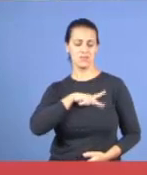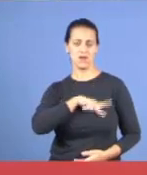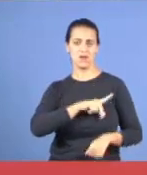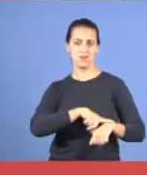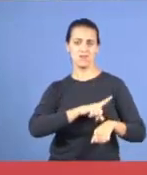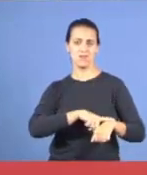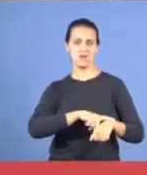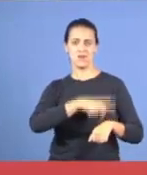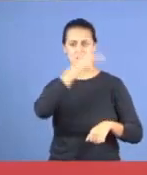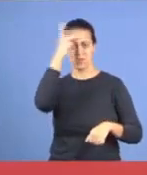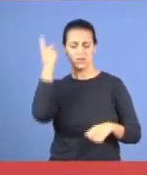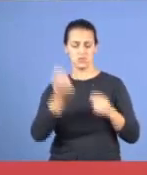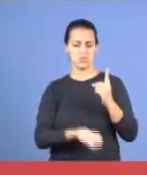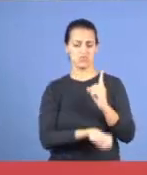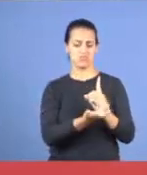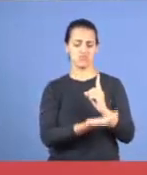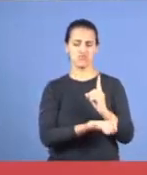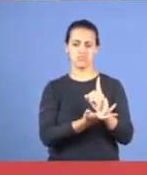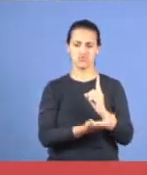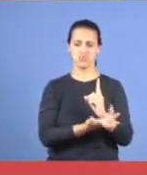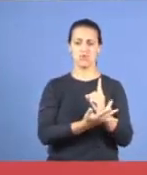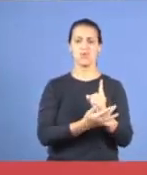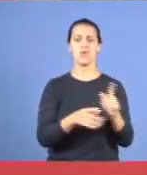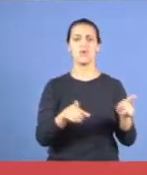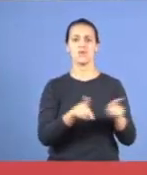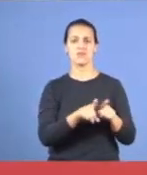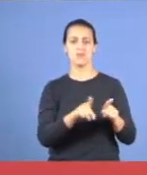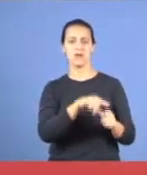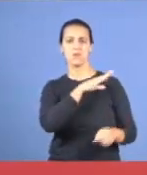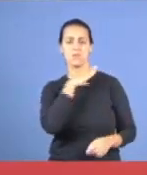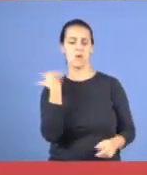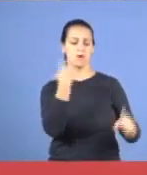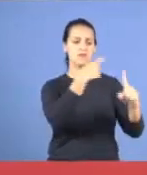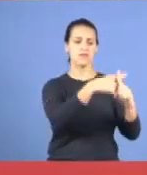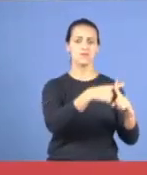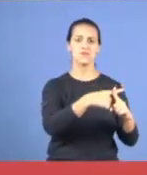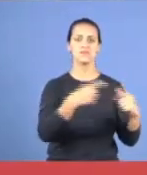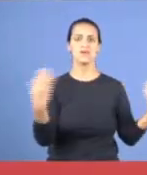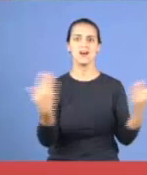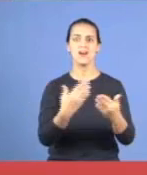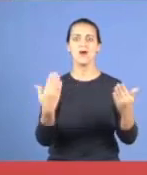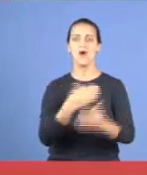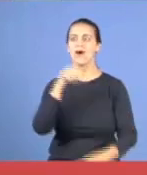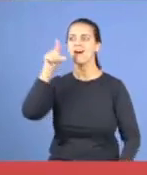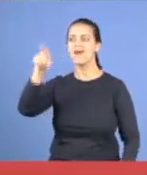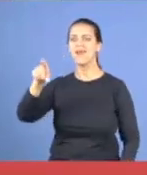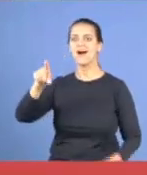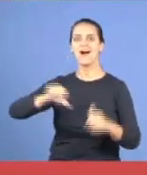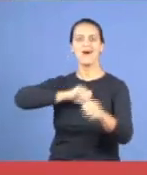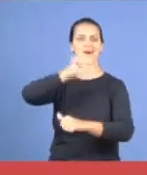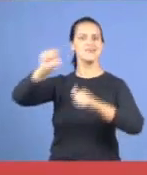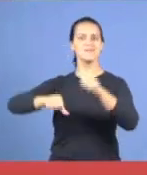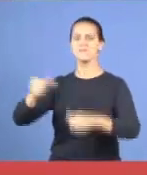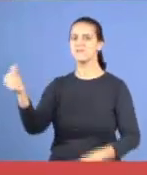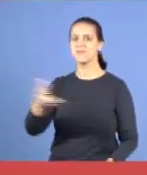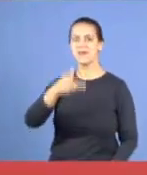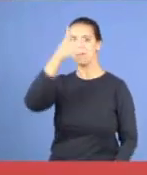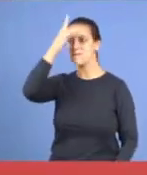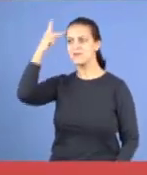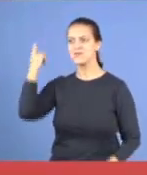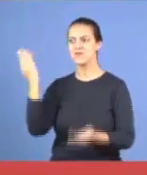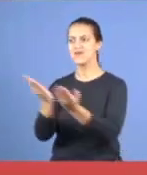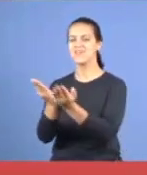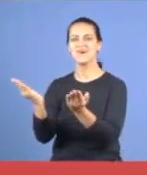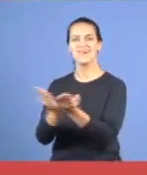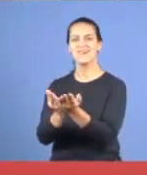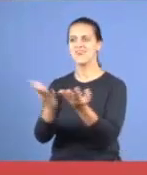foqueira, e nós estamos dizendo, não, Deus está operando, a alegria do povo, há uma libertação, nós vamos, a coisa mais